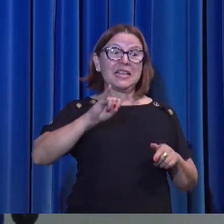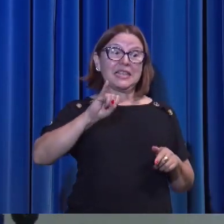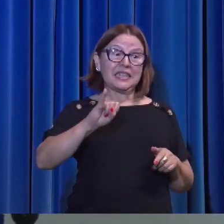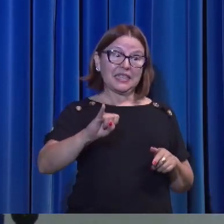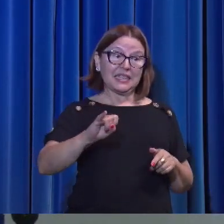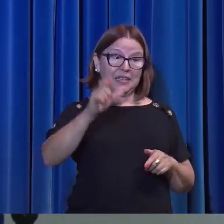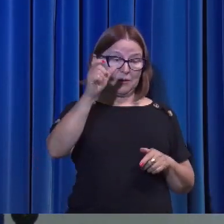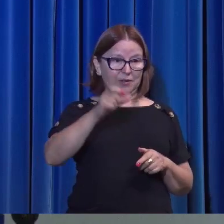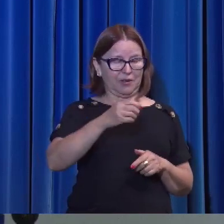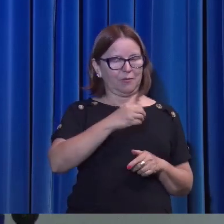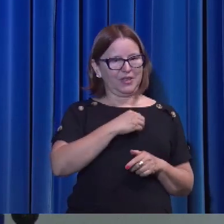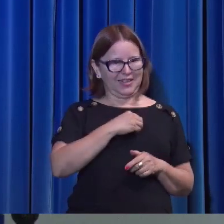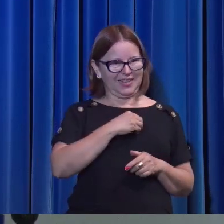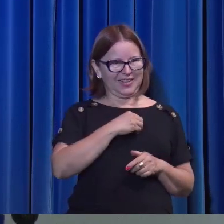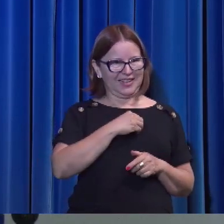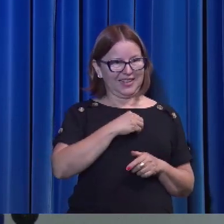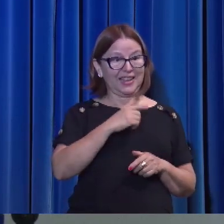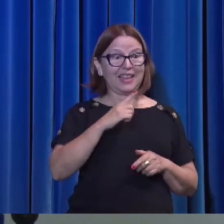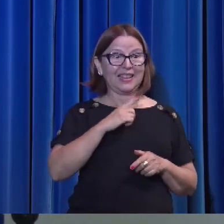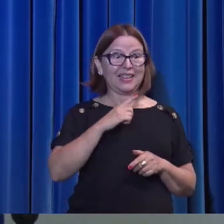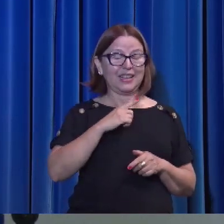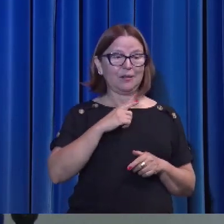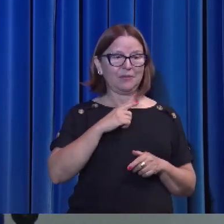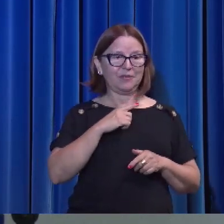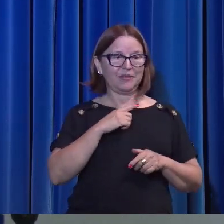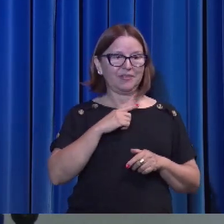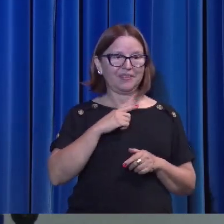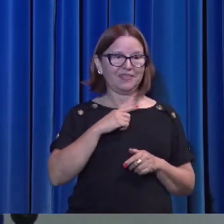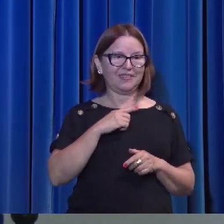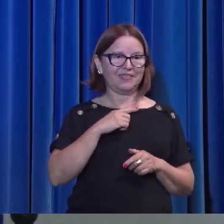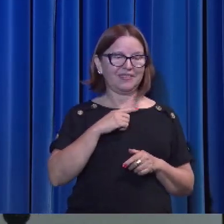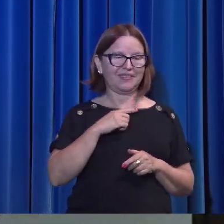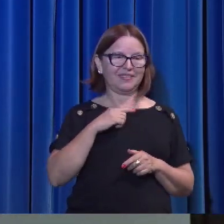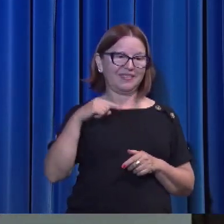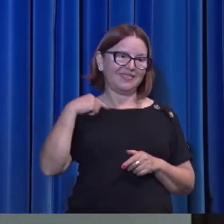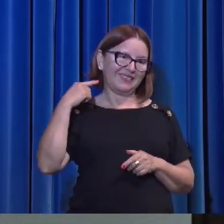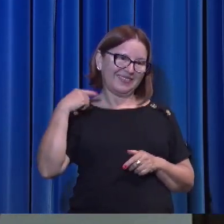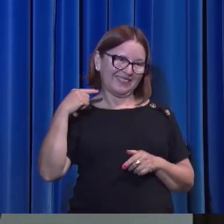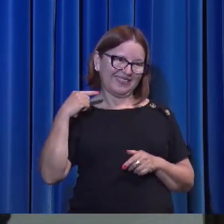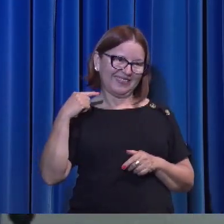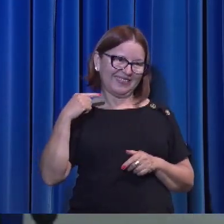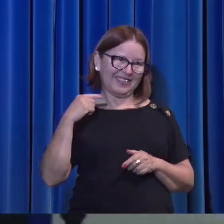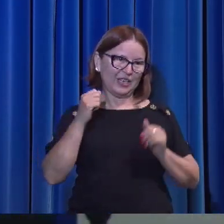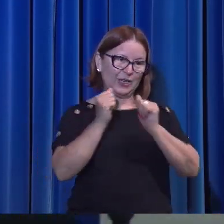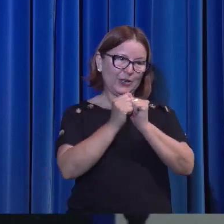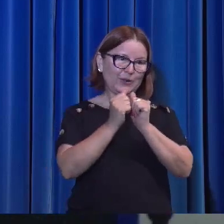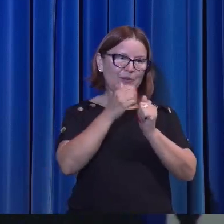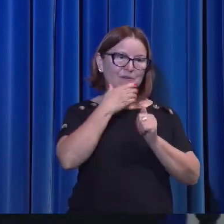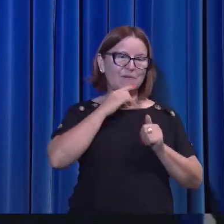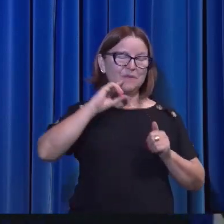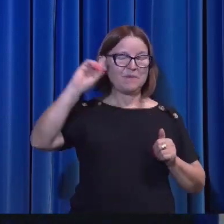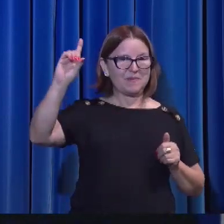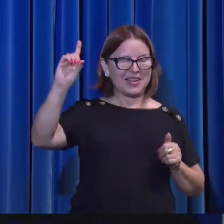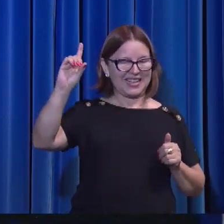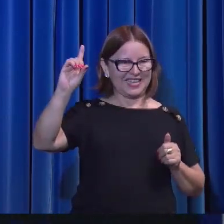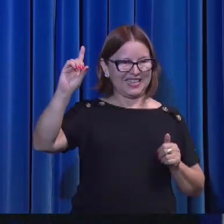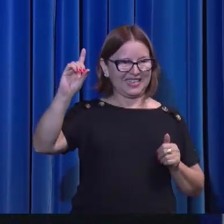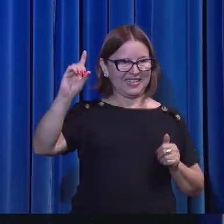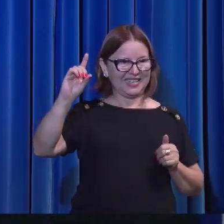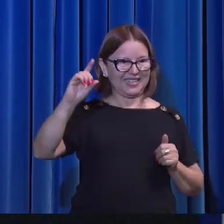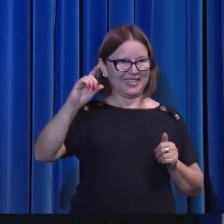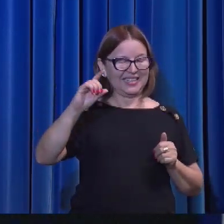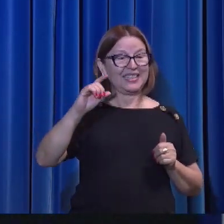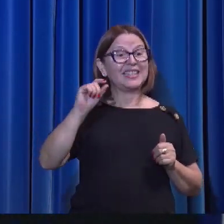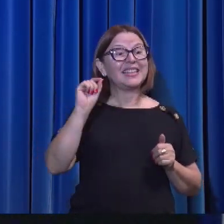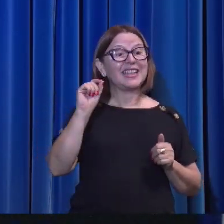pecar, nós temos o paráclito junto ao Pai, Jesus Cristo, o justo. O advogado do pecador.